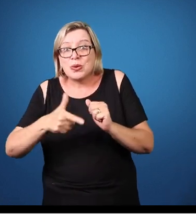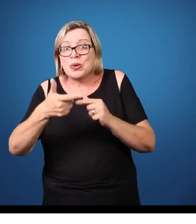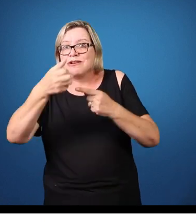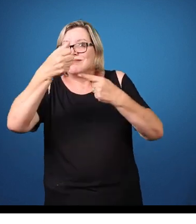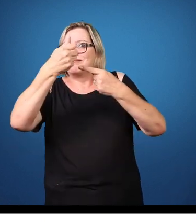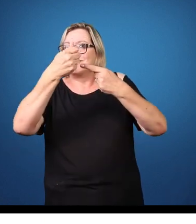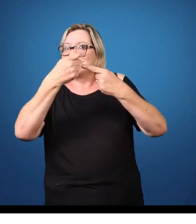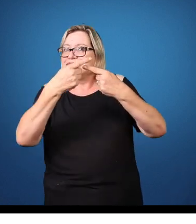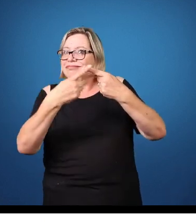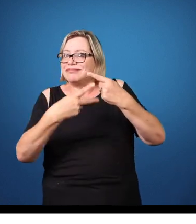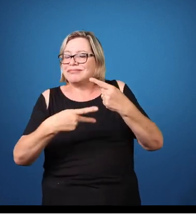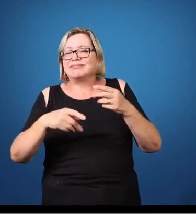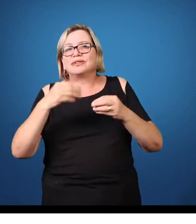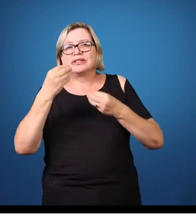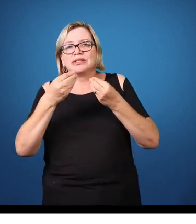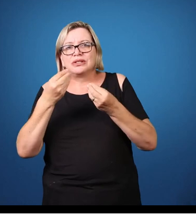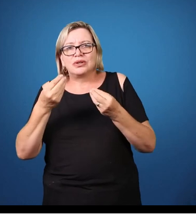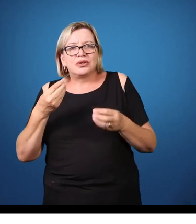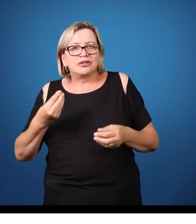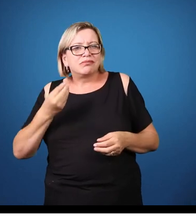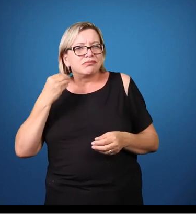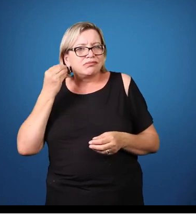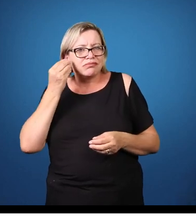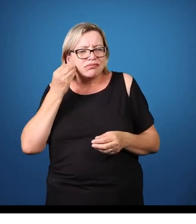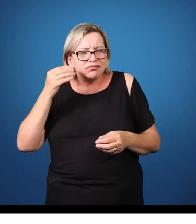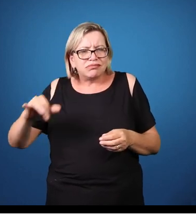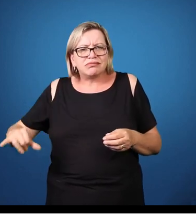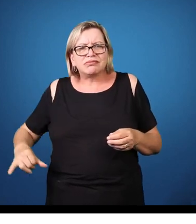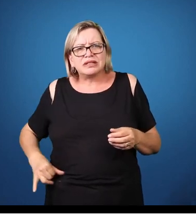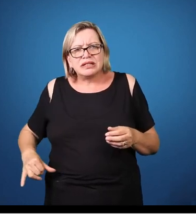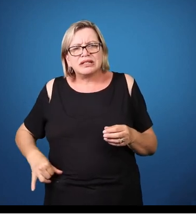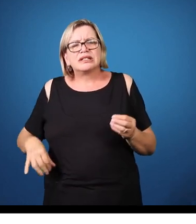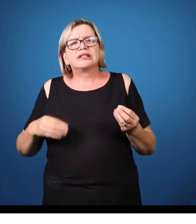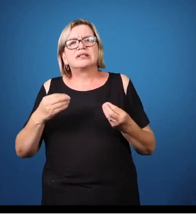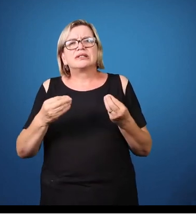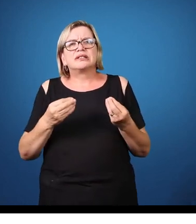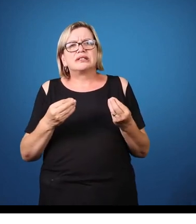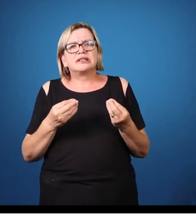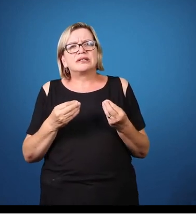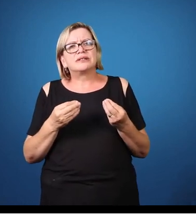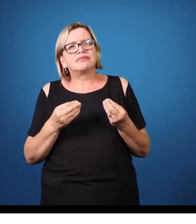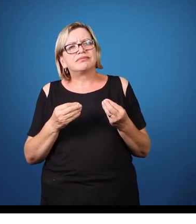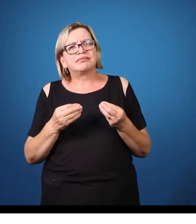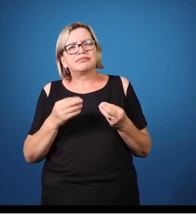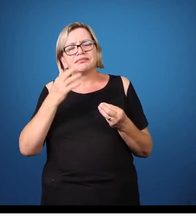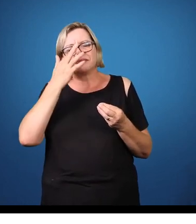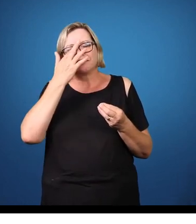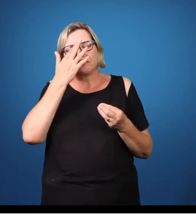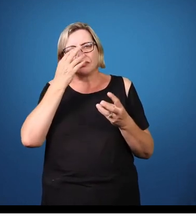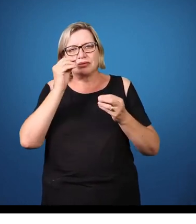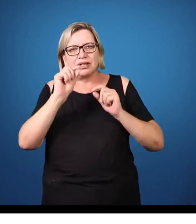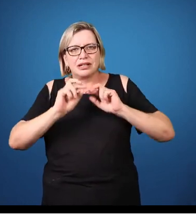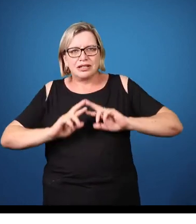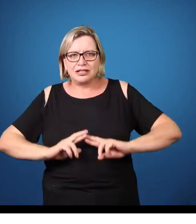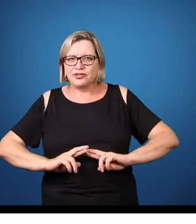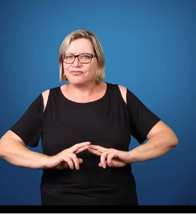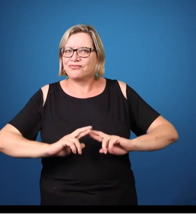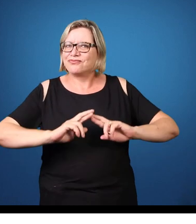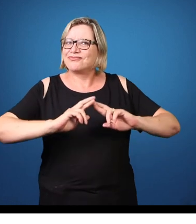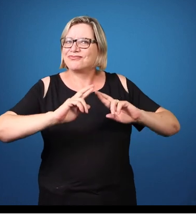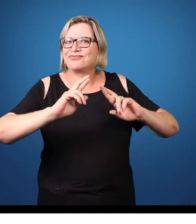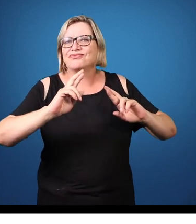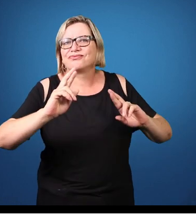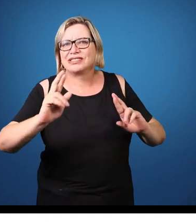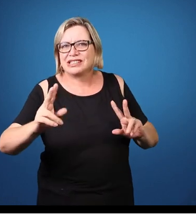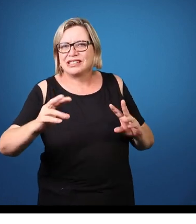fogem um pouco do âmbito da escola, da relação com o professor